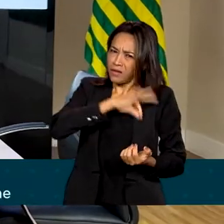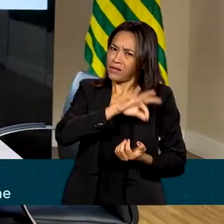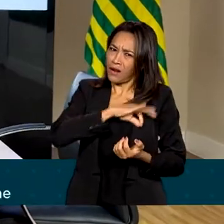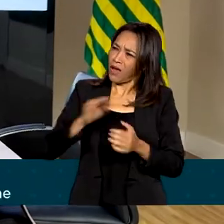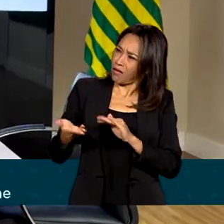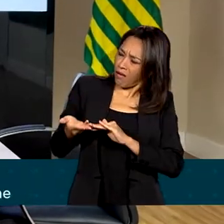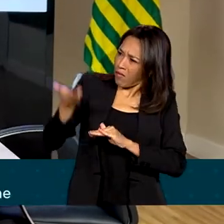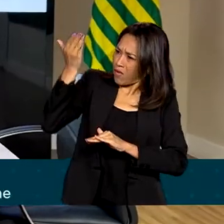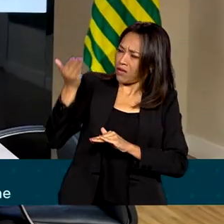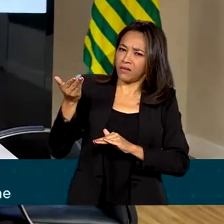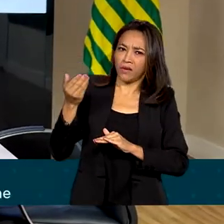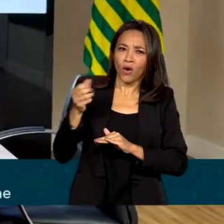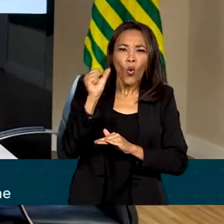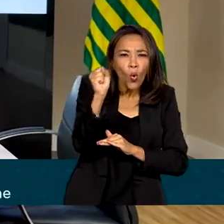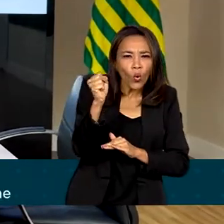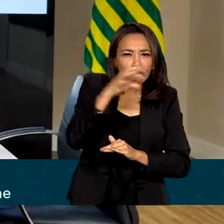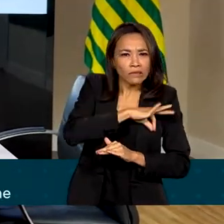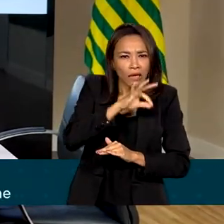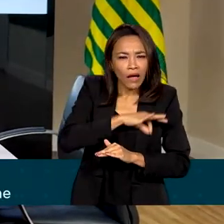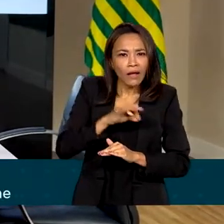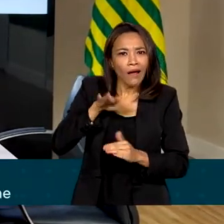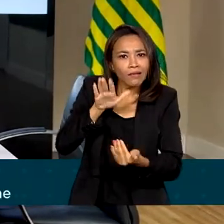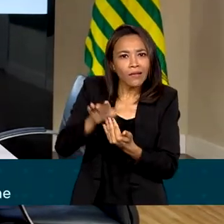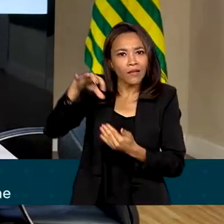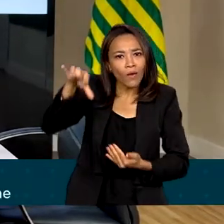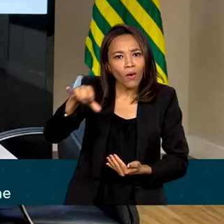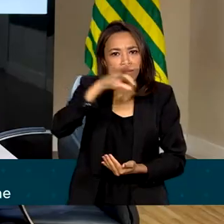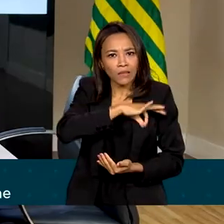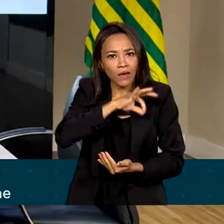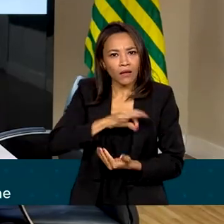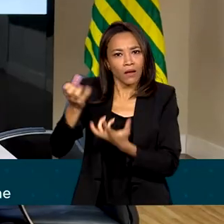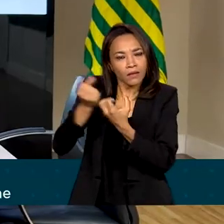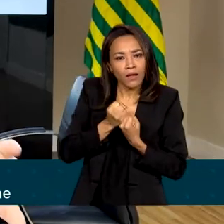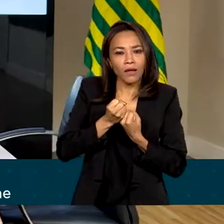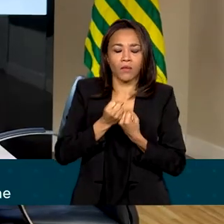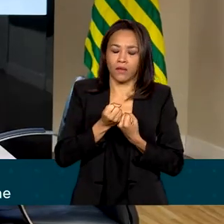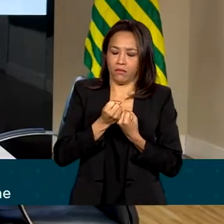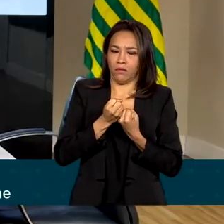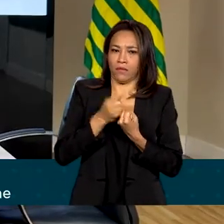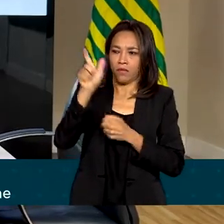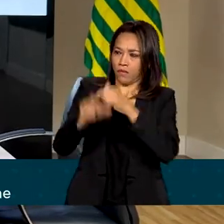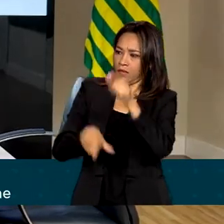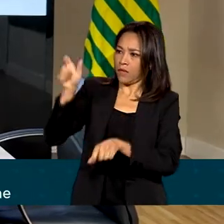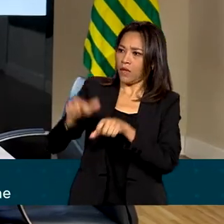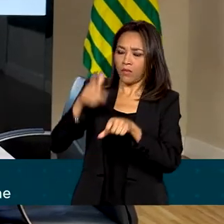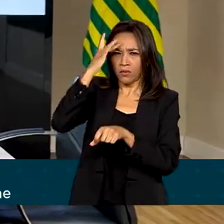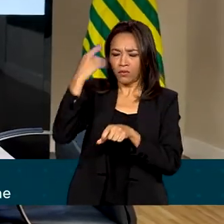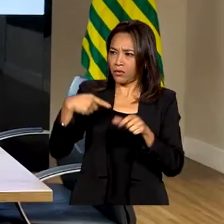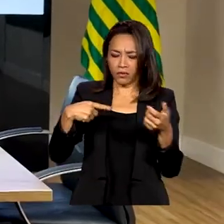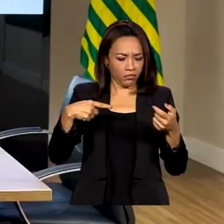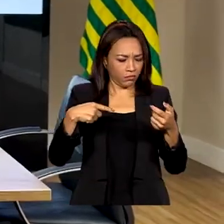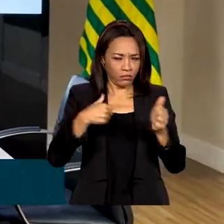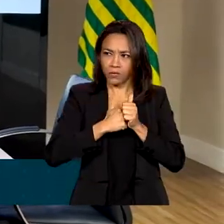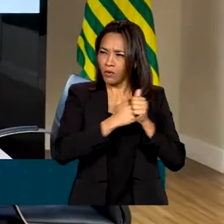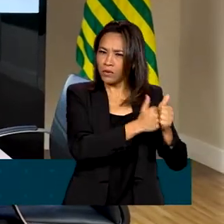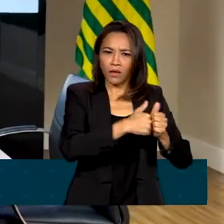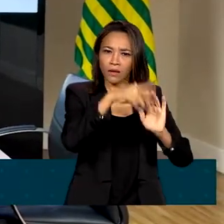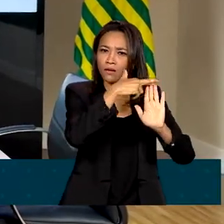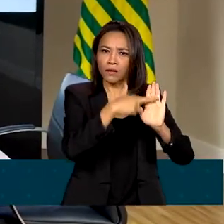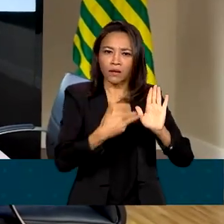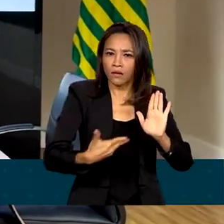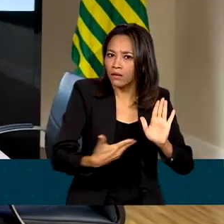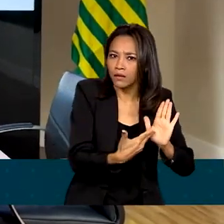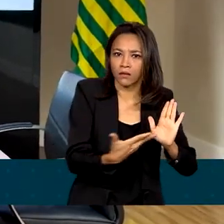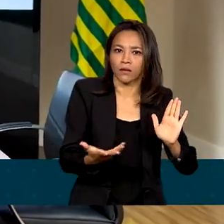delas com renda de oito salários mínimos, até nove salários mínimos. São pessoas que não preenchem o requisito do Bolsa